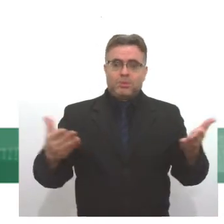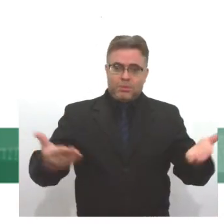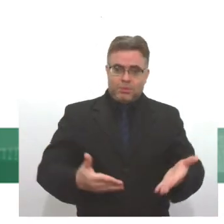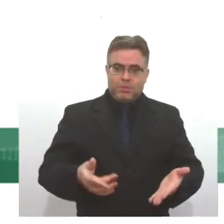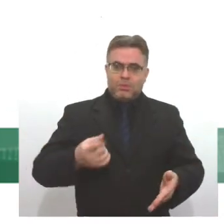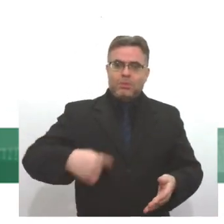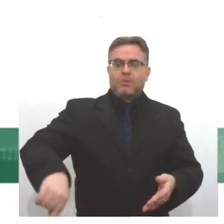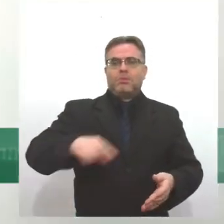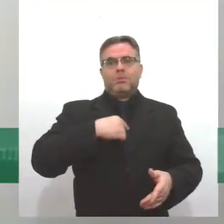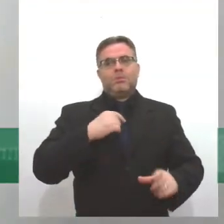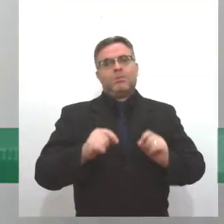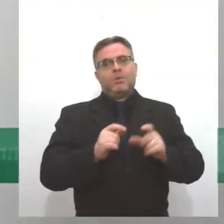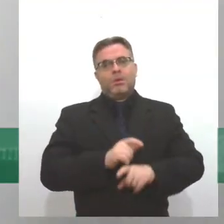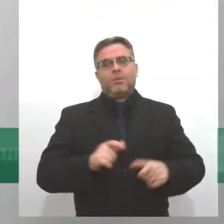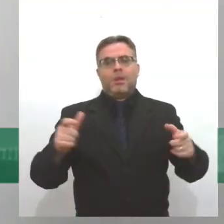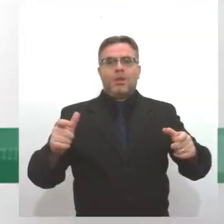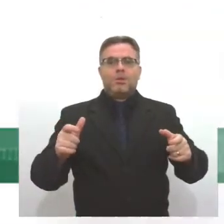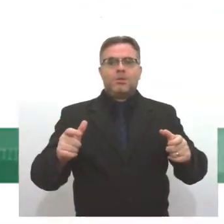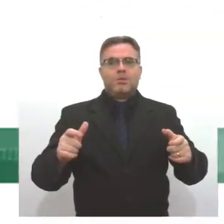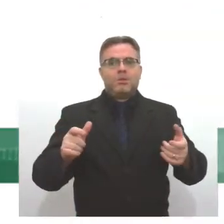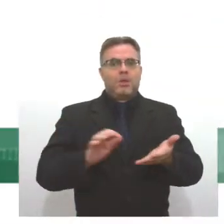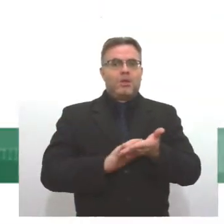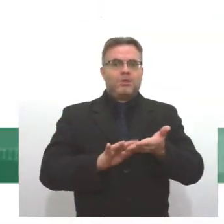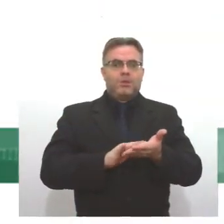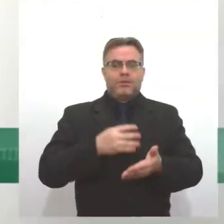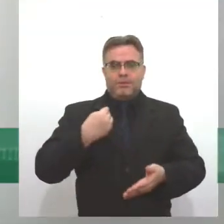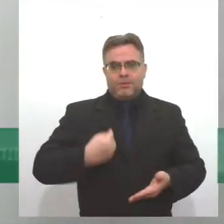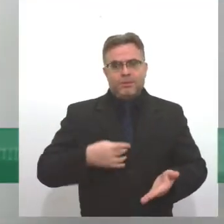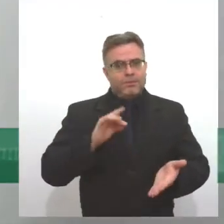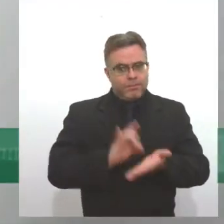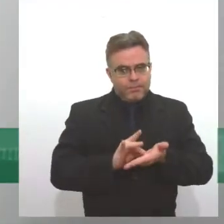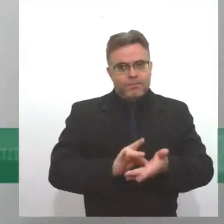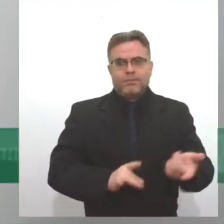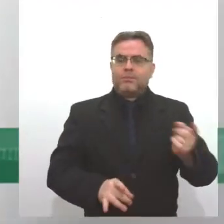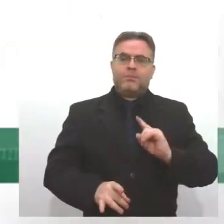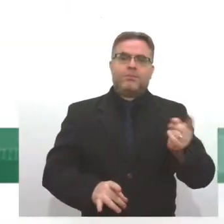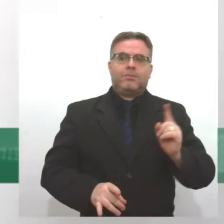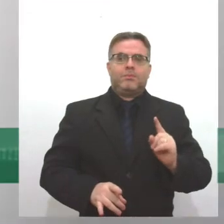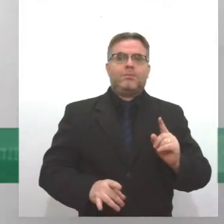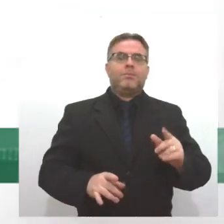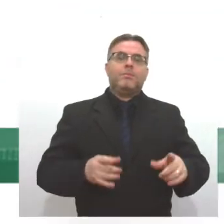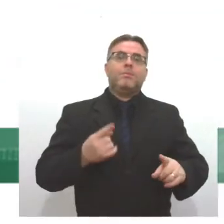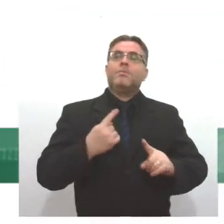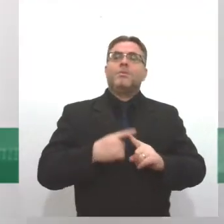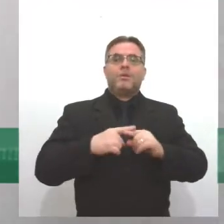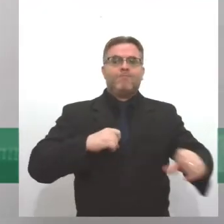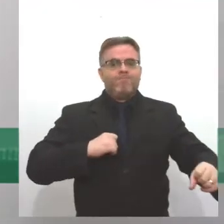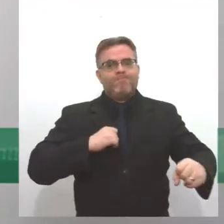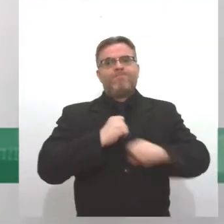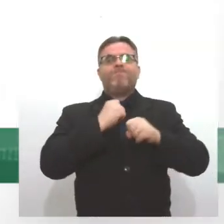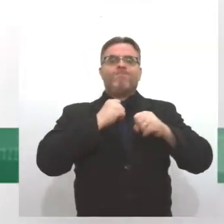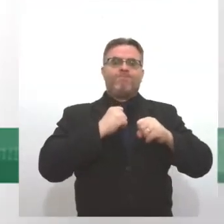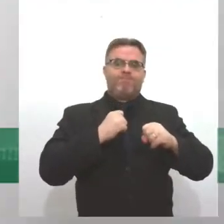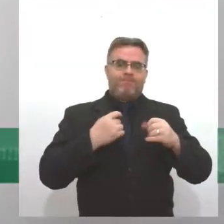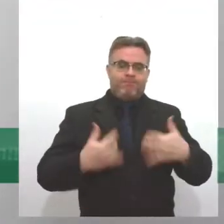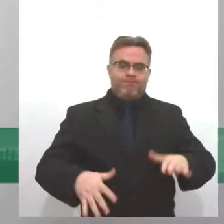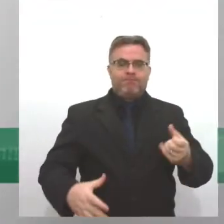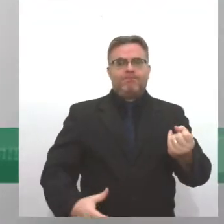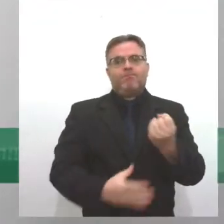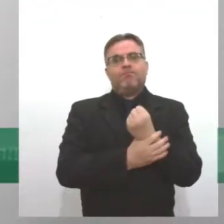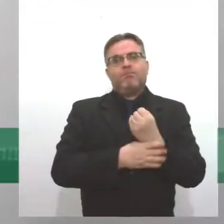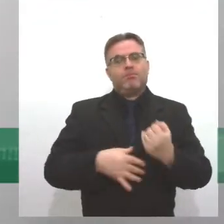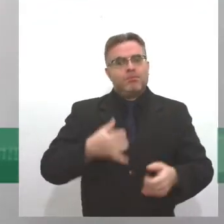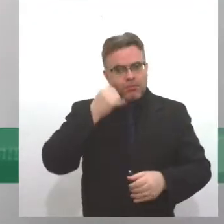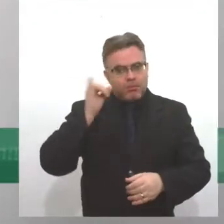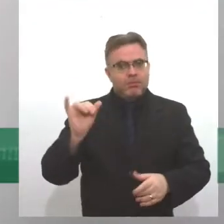não estamos, a maioria dos ciganos, nós não estamos vivendo a vida de cigano mesmo, até questão de defesa, de defesa mesmo, insegurança, para evitar